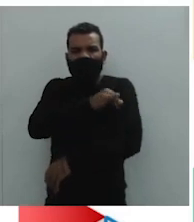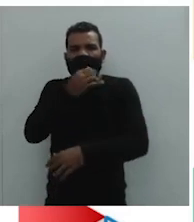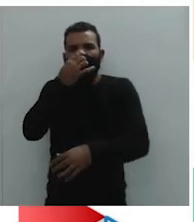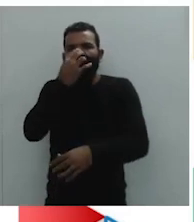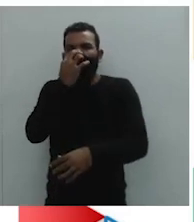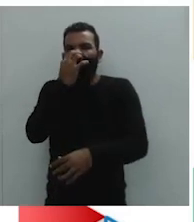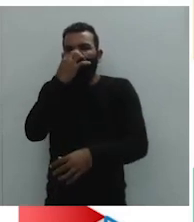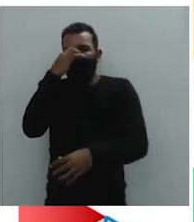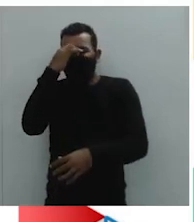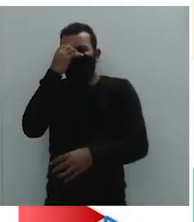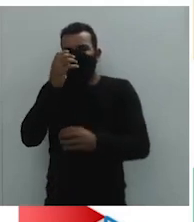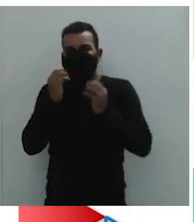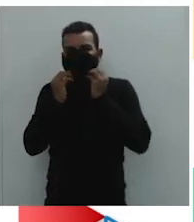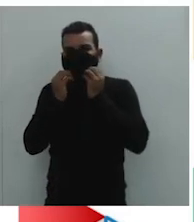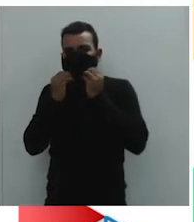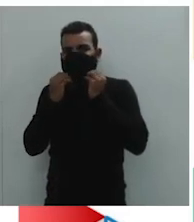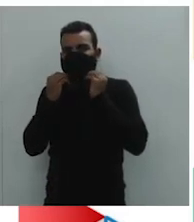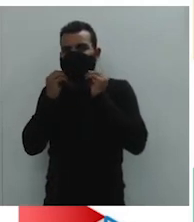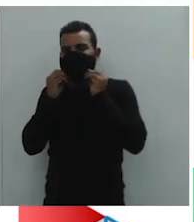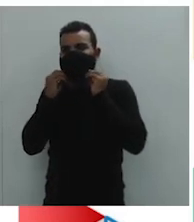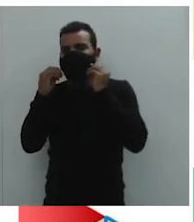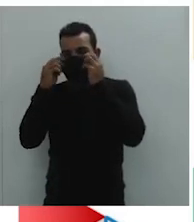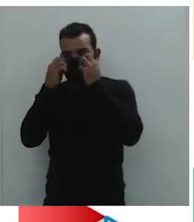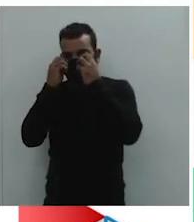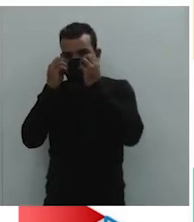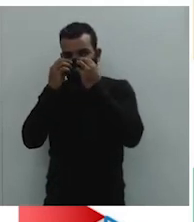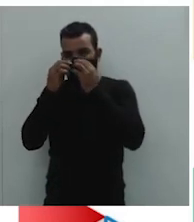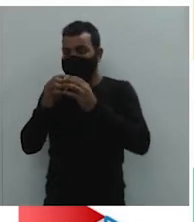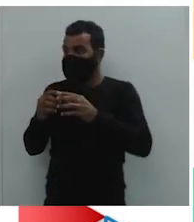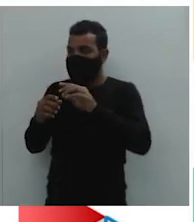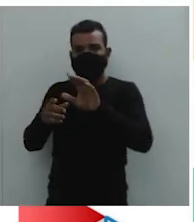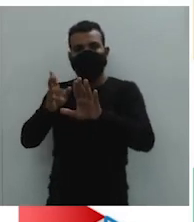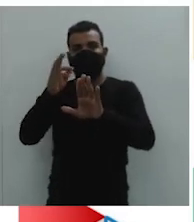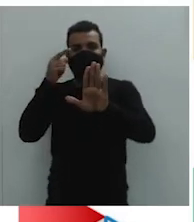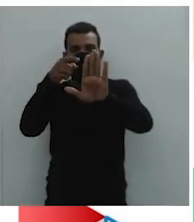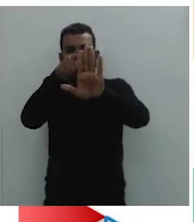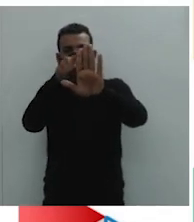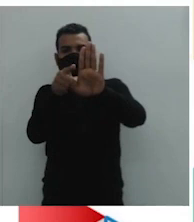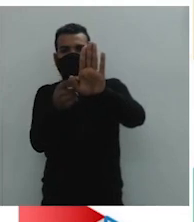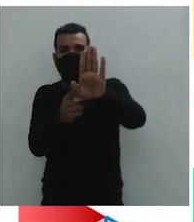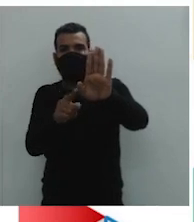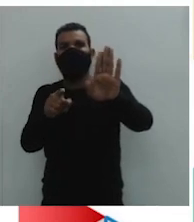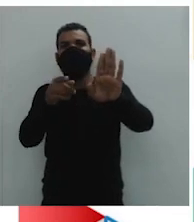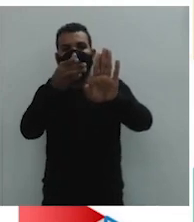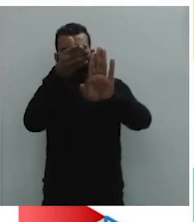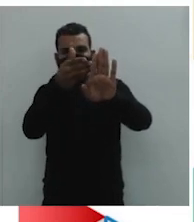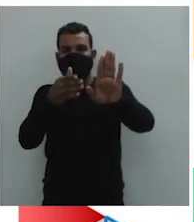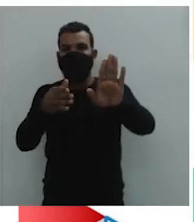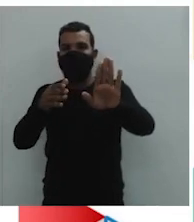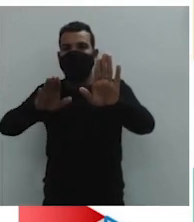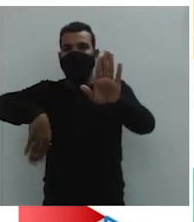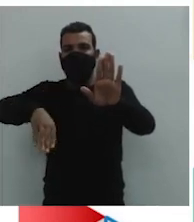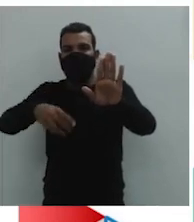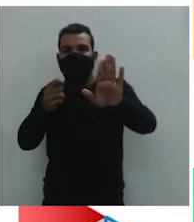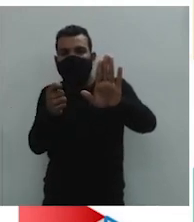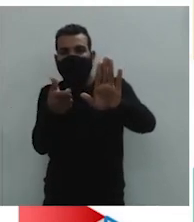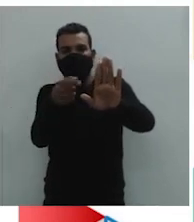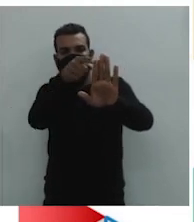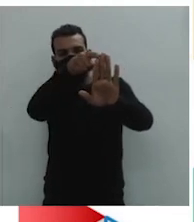Janeiro e Santos. Vejam que ele é sempre no contorno, tá vendo? margens, ele